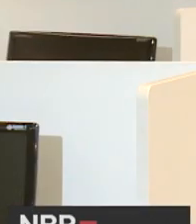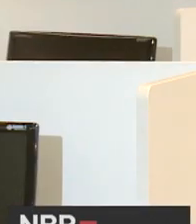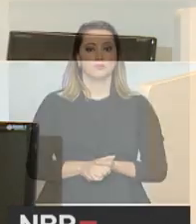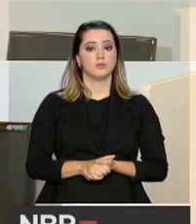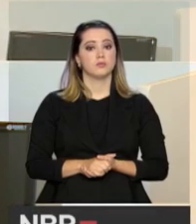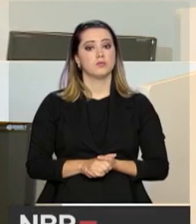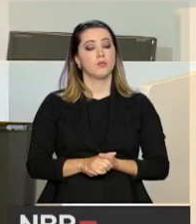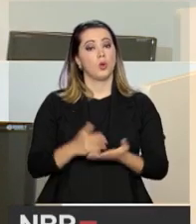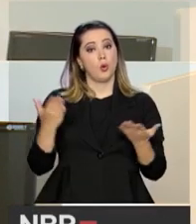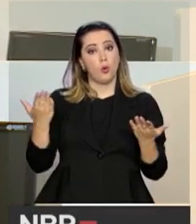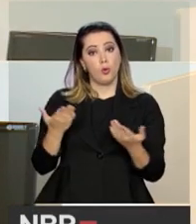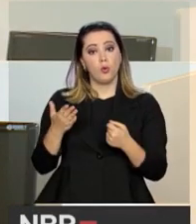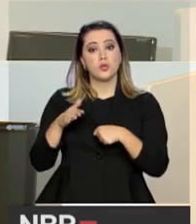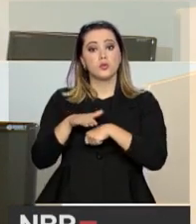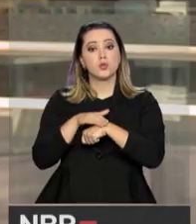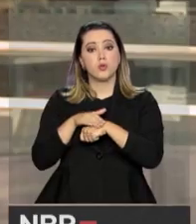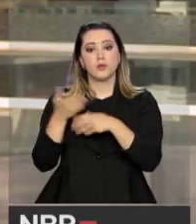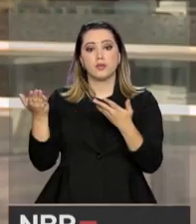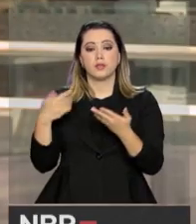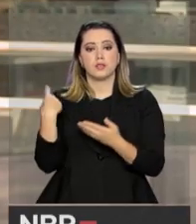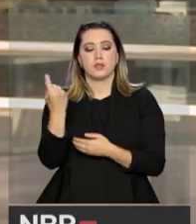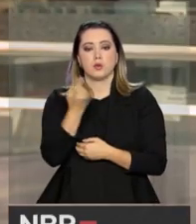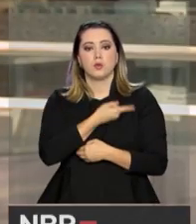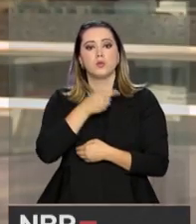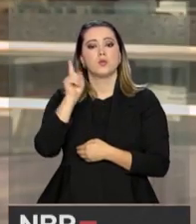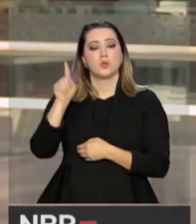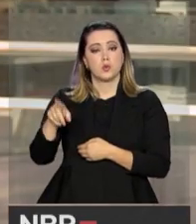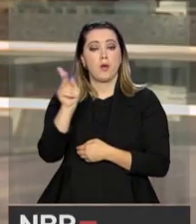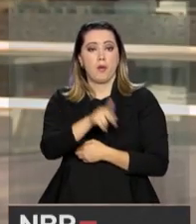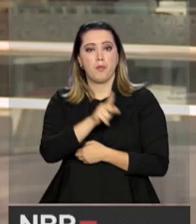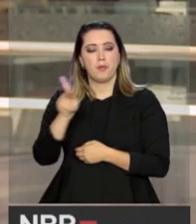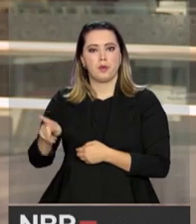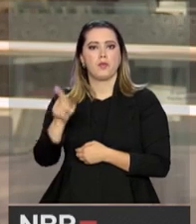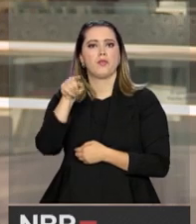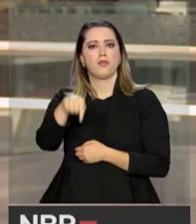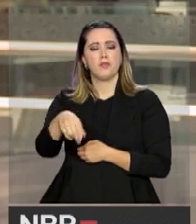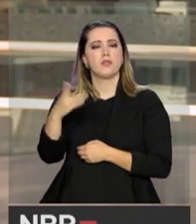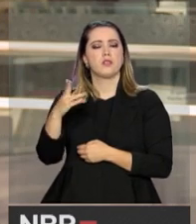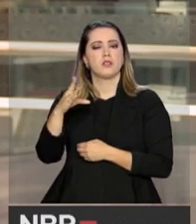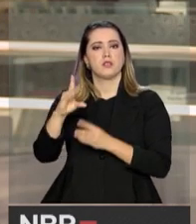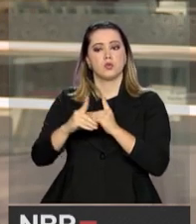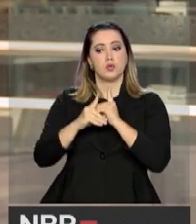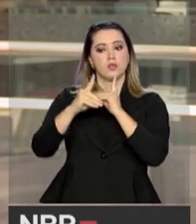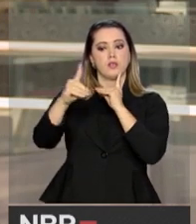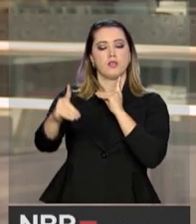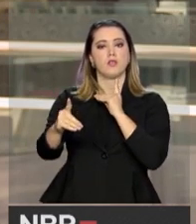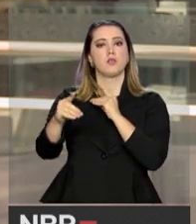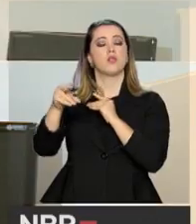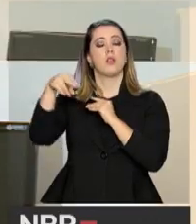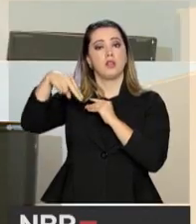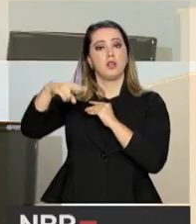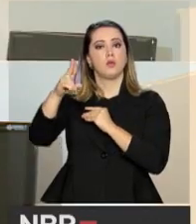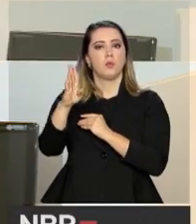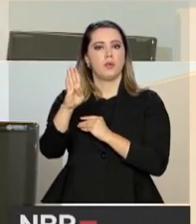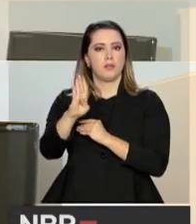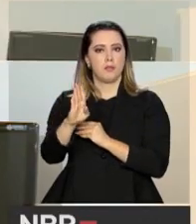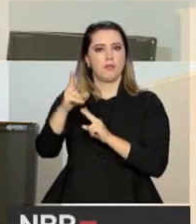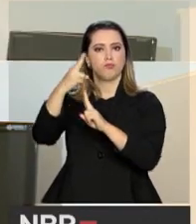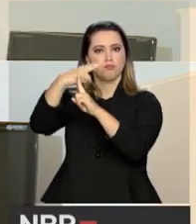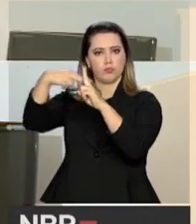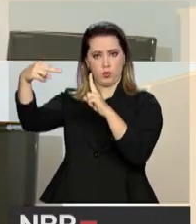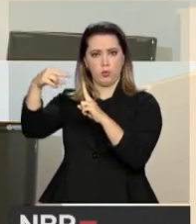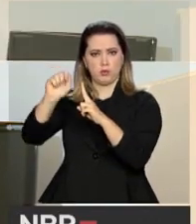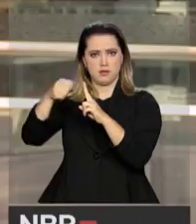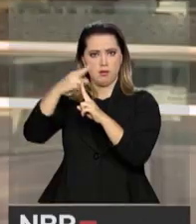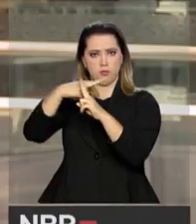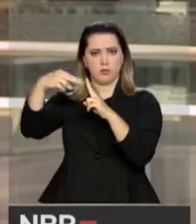E quem conversa com a gente hoje é o professor Sérgio Freitas, diretor do Centro de Educação à Distância da Universidade de Brasília. Muito bem-vindo ao NBR